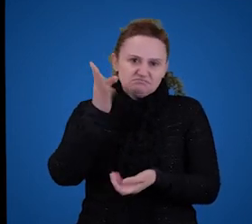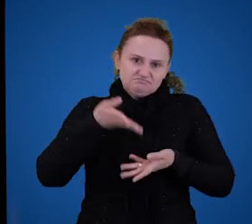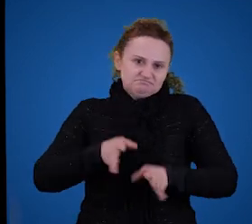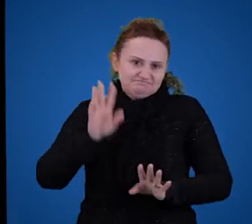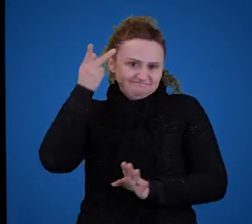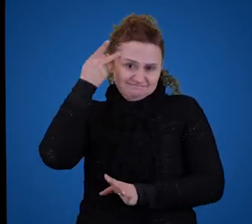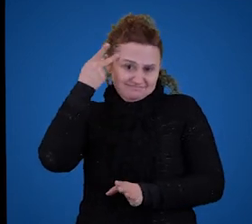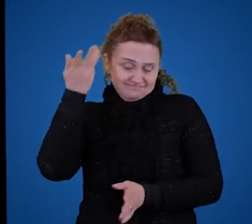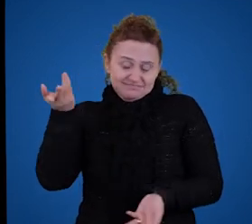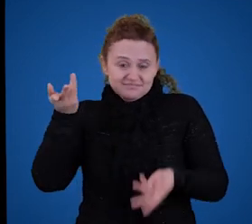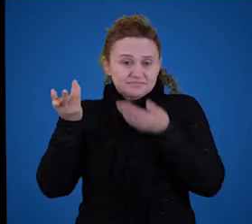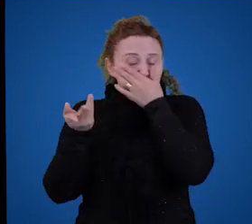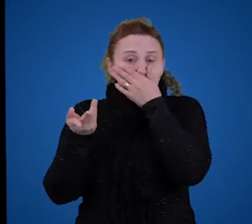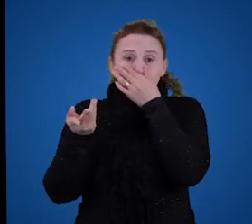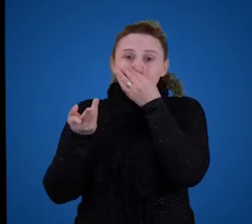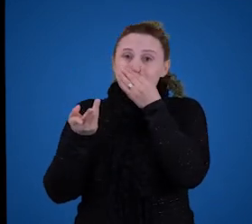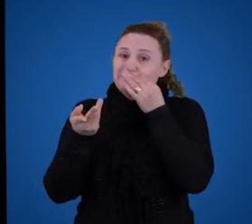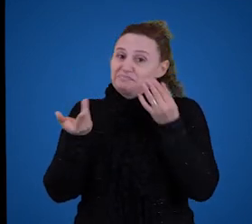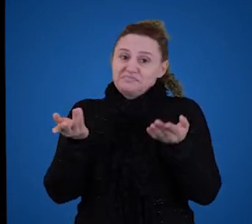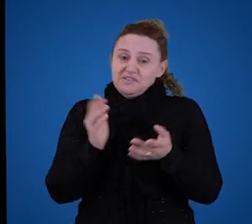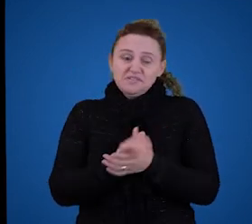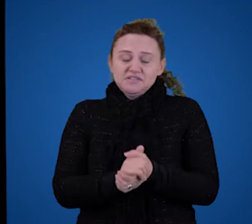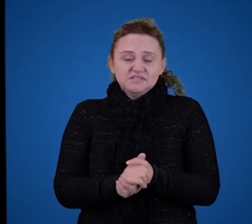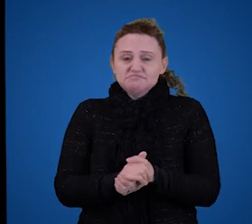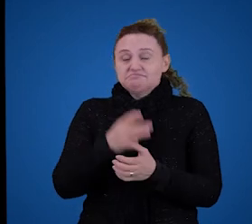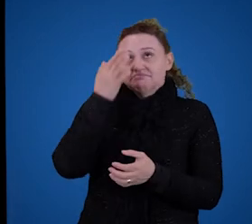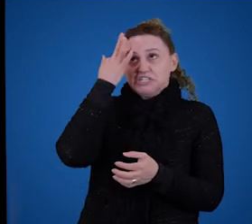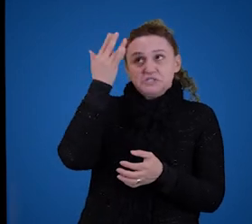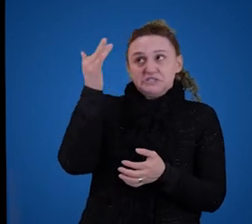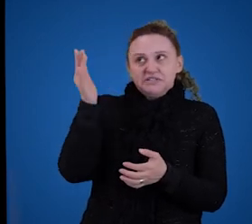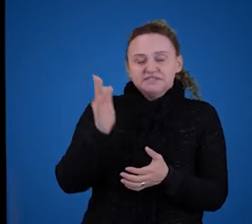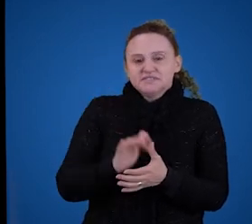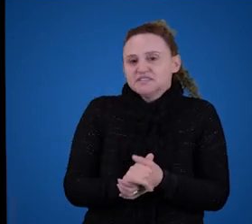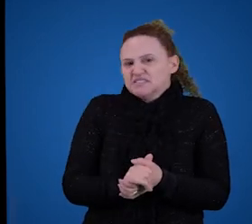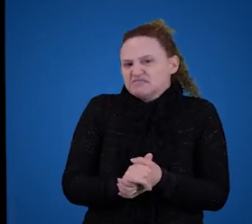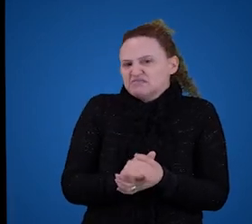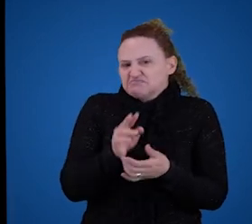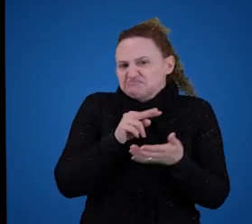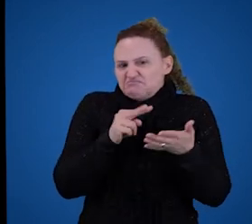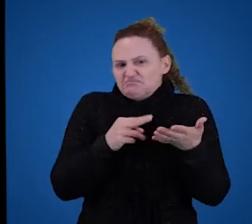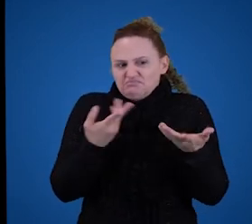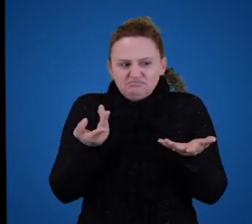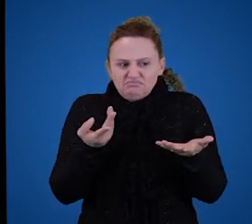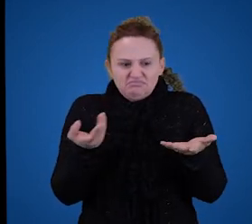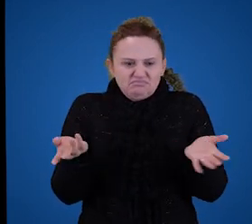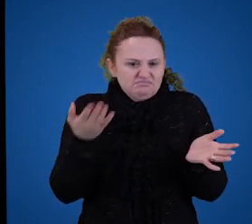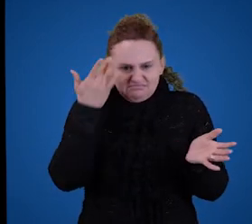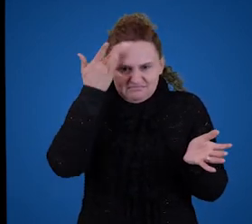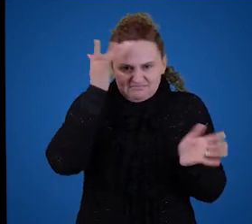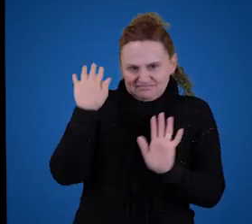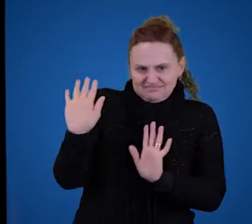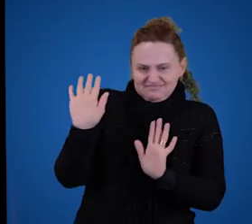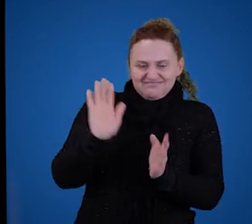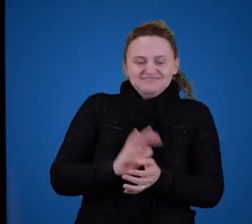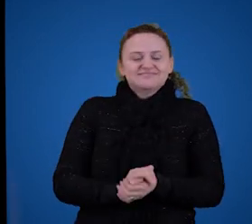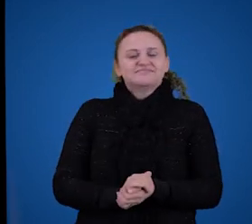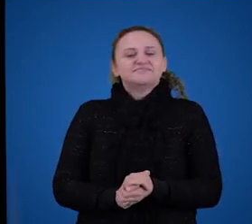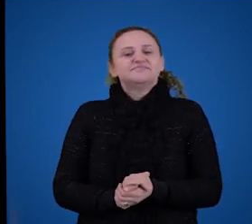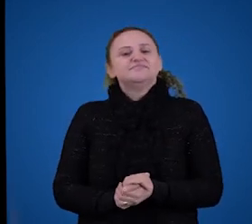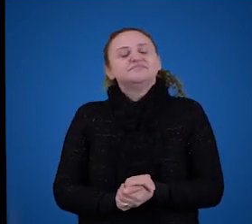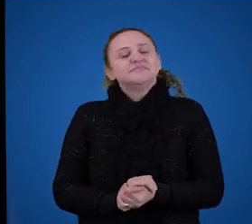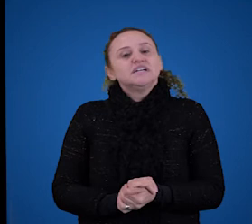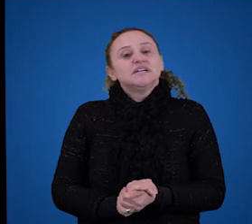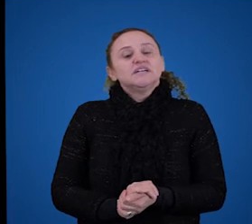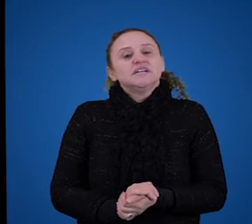ocorreu, né? Nenhum de vocês. Vocês não leram em lugar algum ou ouviram em lugar algum. Assim, espero.